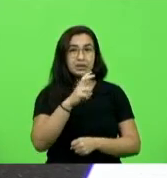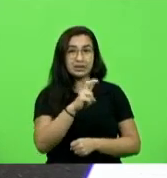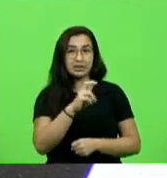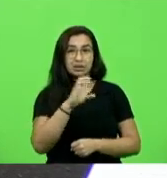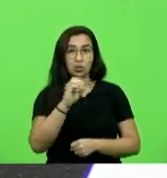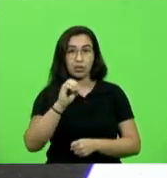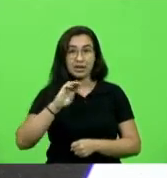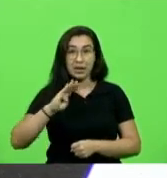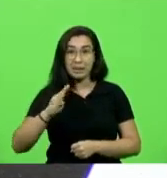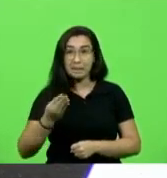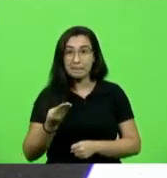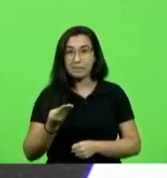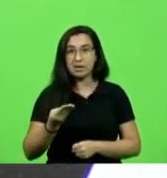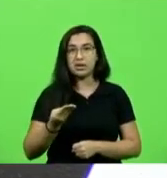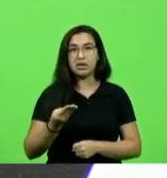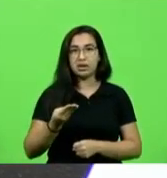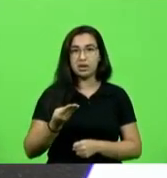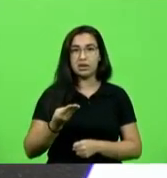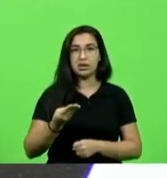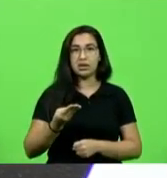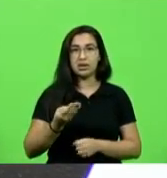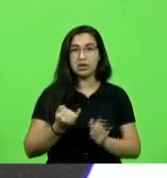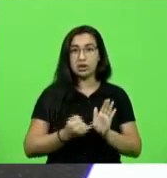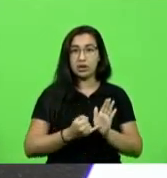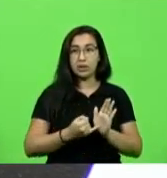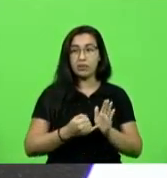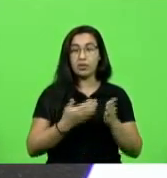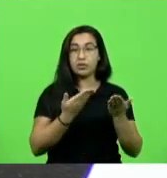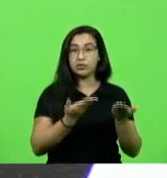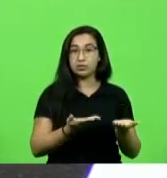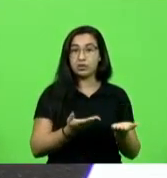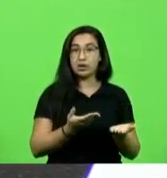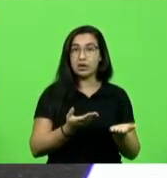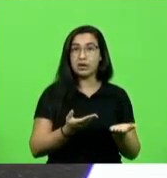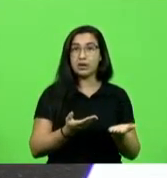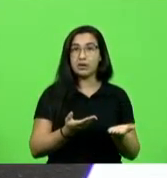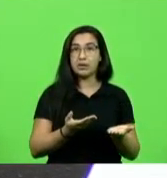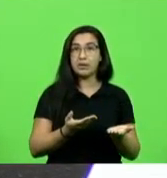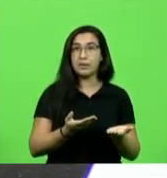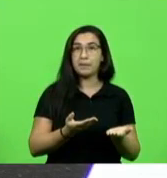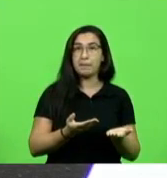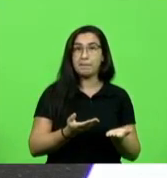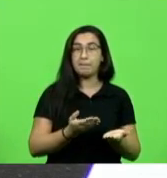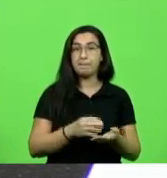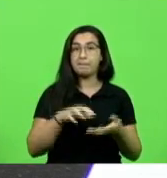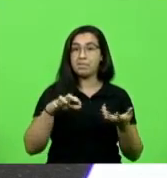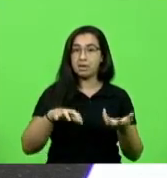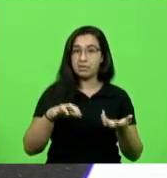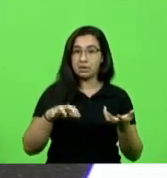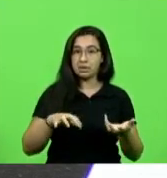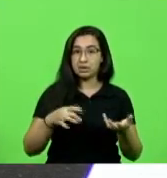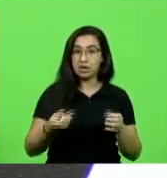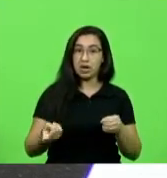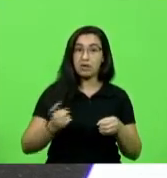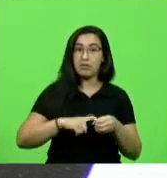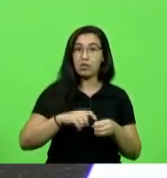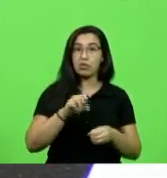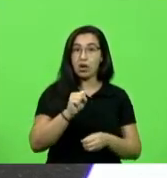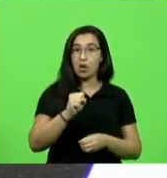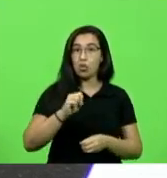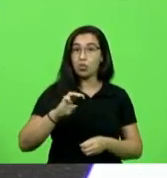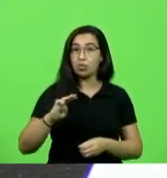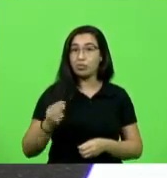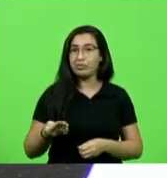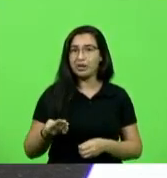bilhões de impostos para Brasília retorna 8 bi então nós não podemos investir um santo e